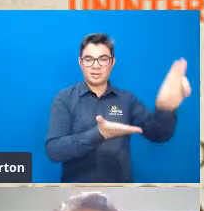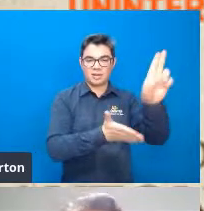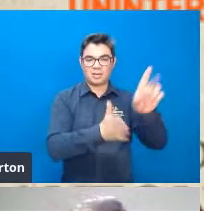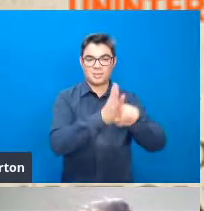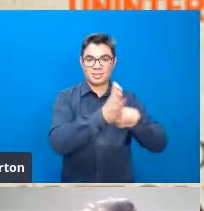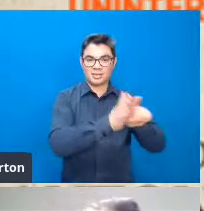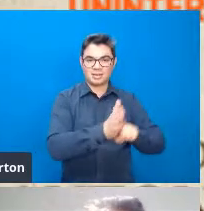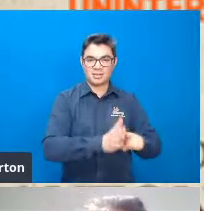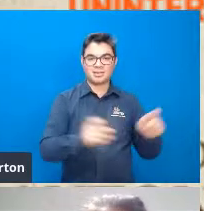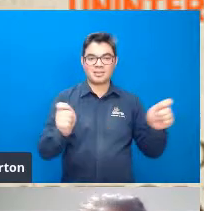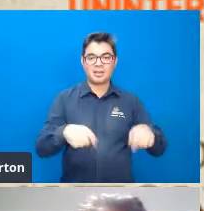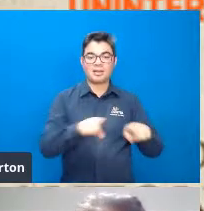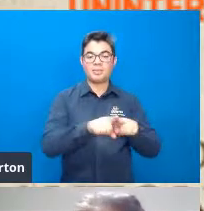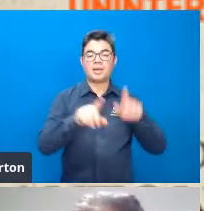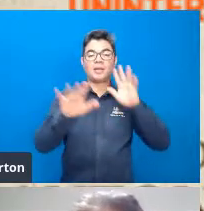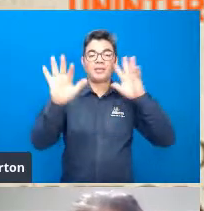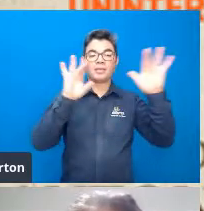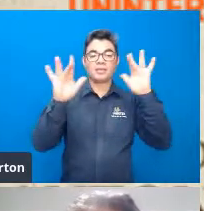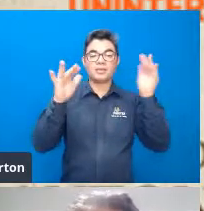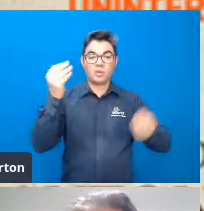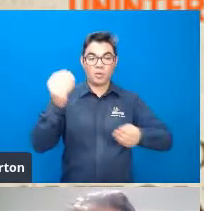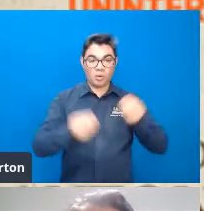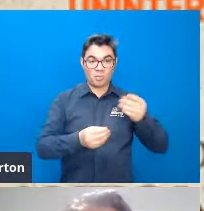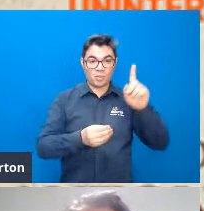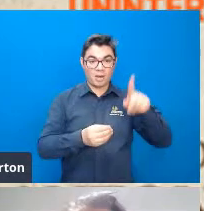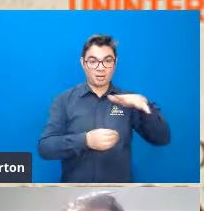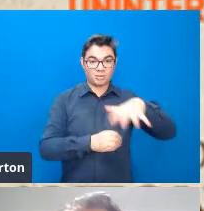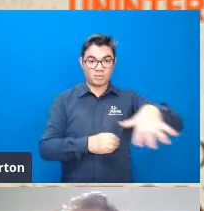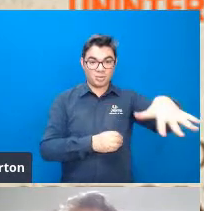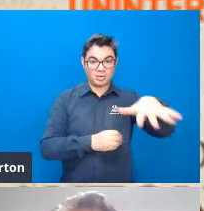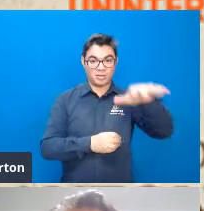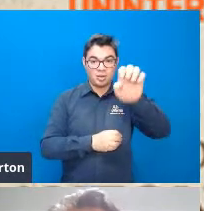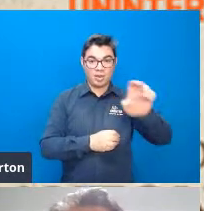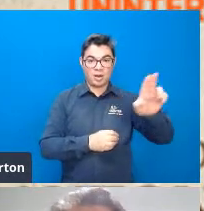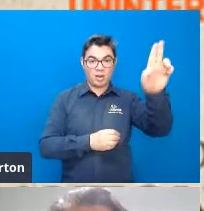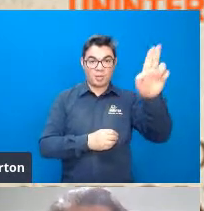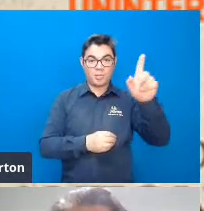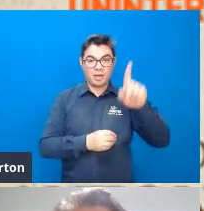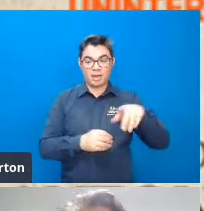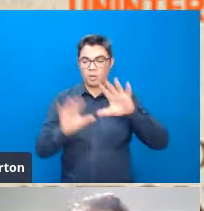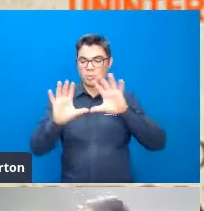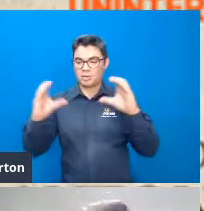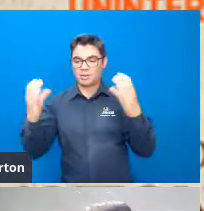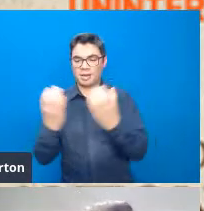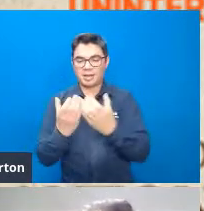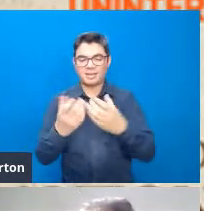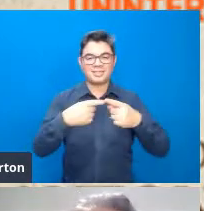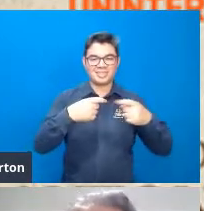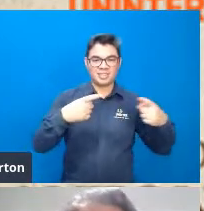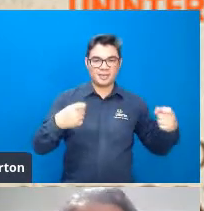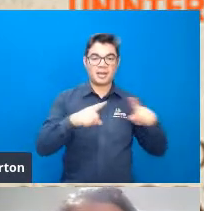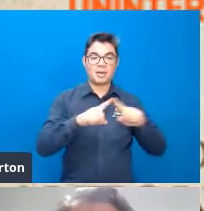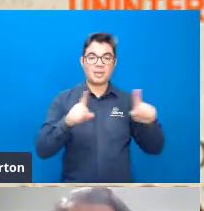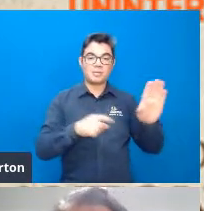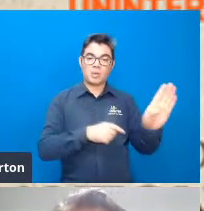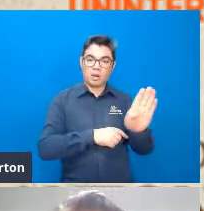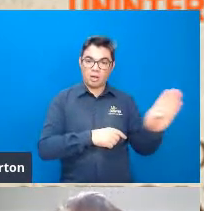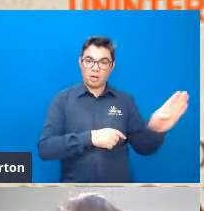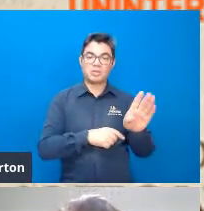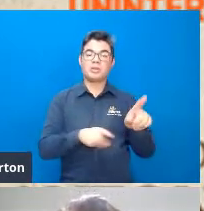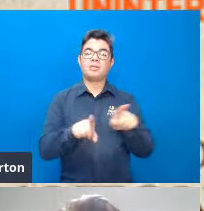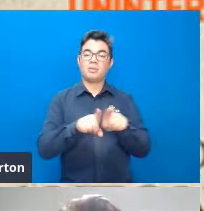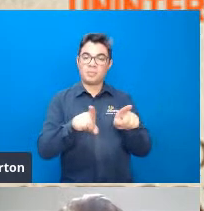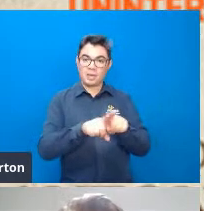e isso se refletiu muito no domínio europeu, não só na comunidade científica como um todo, mas na biológica também, né? Se nós